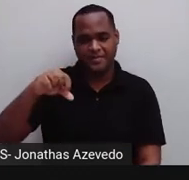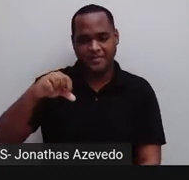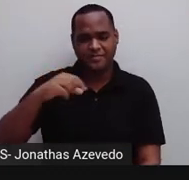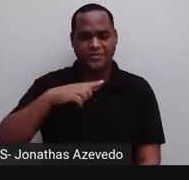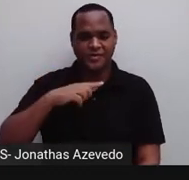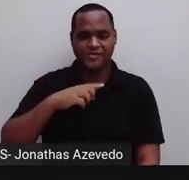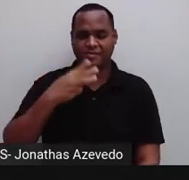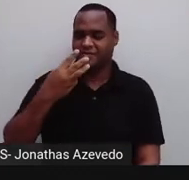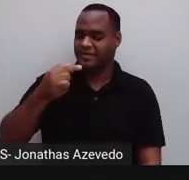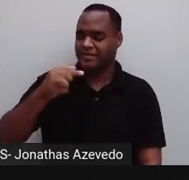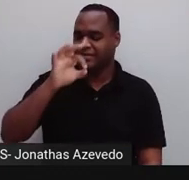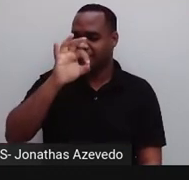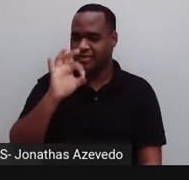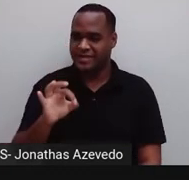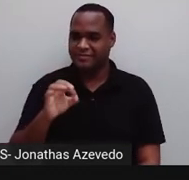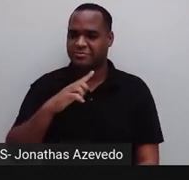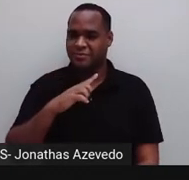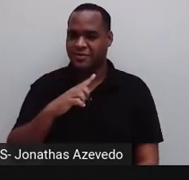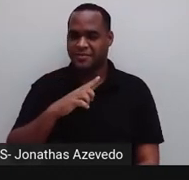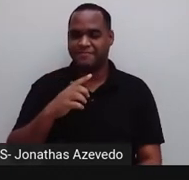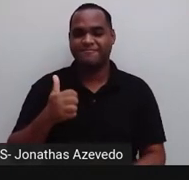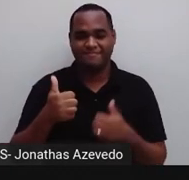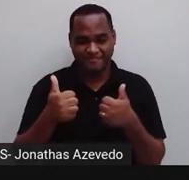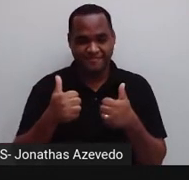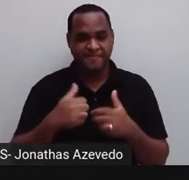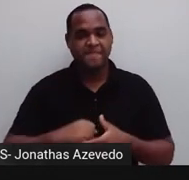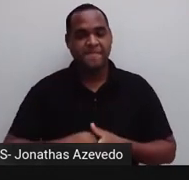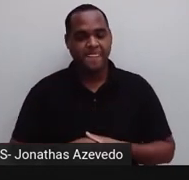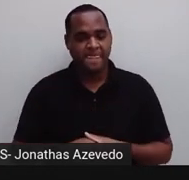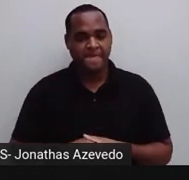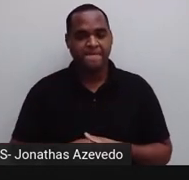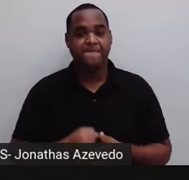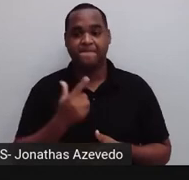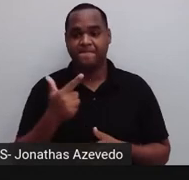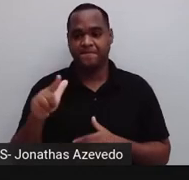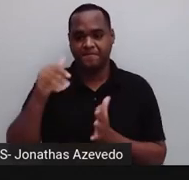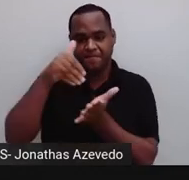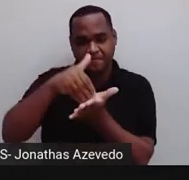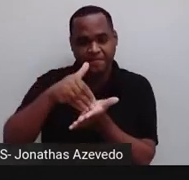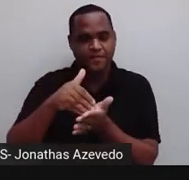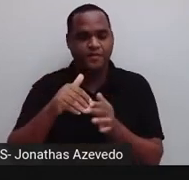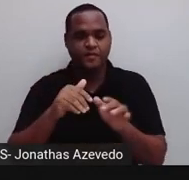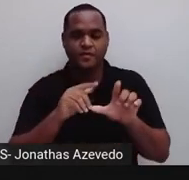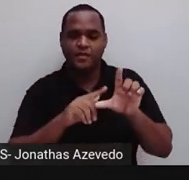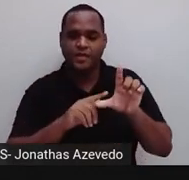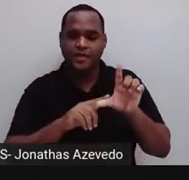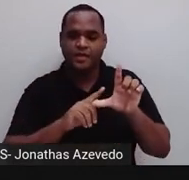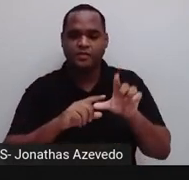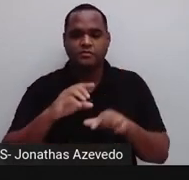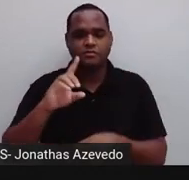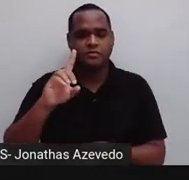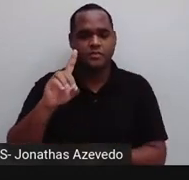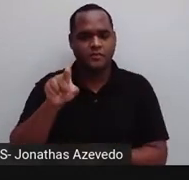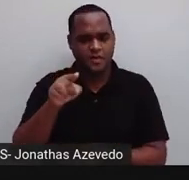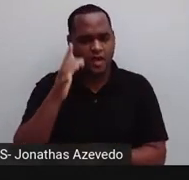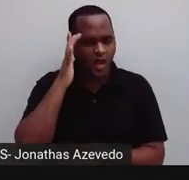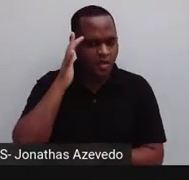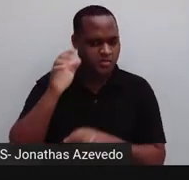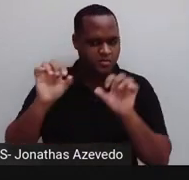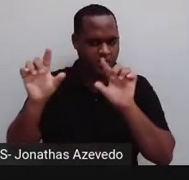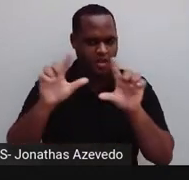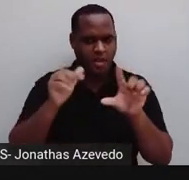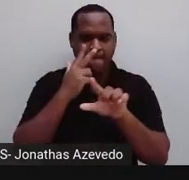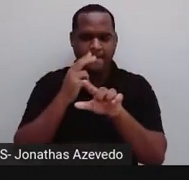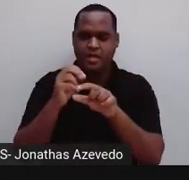37% dos acessos. E a última letra ali, letra D. Por que você acha que a TV